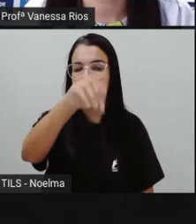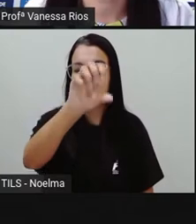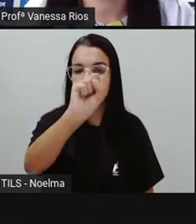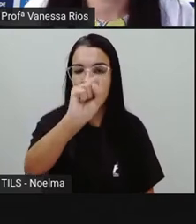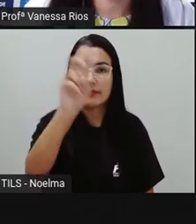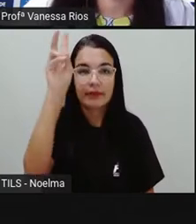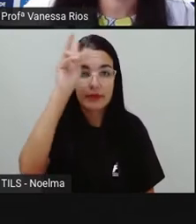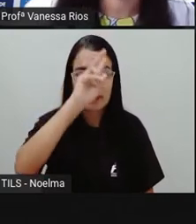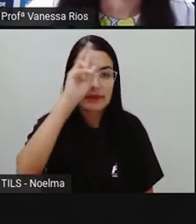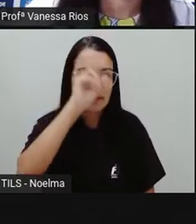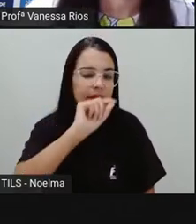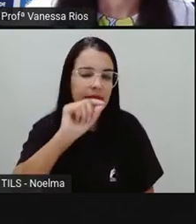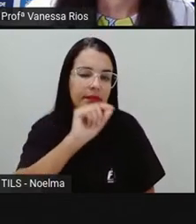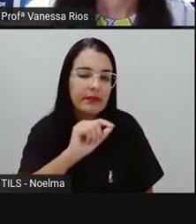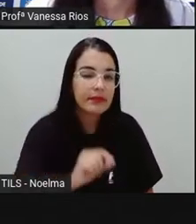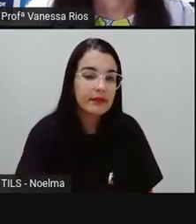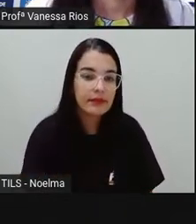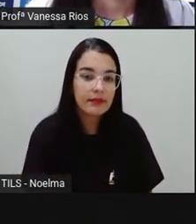falou sobre os átomos?